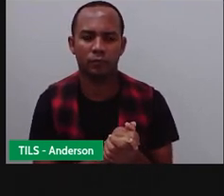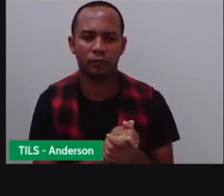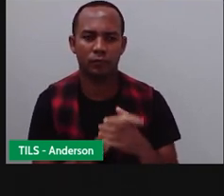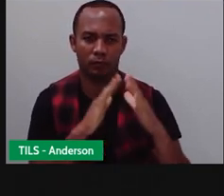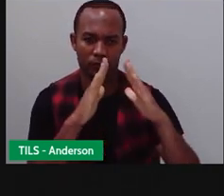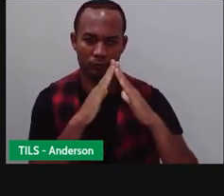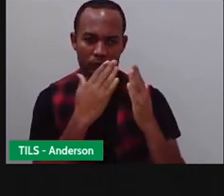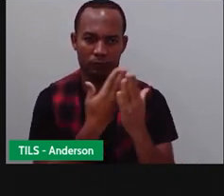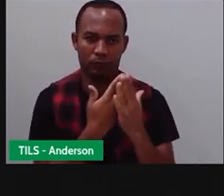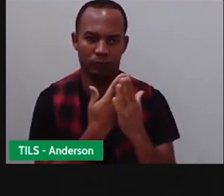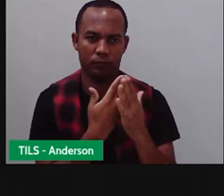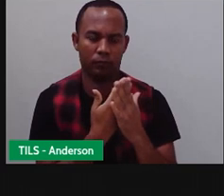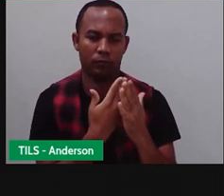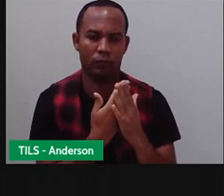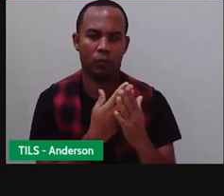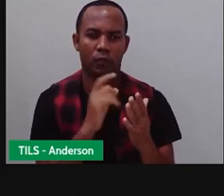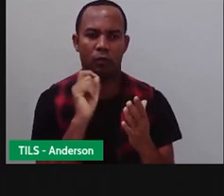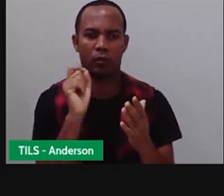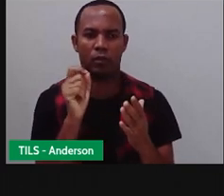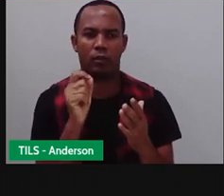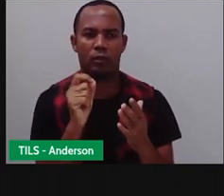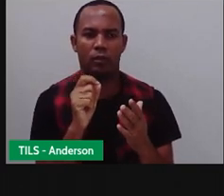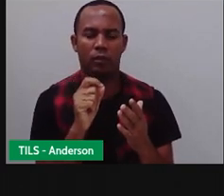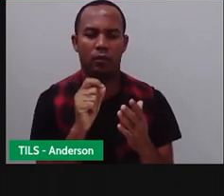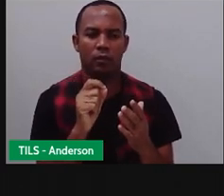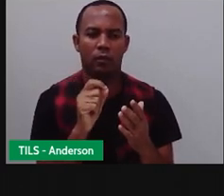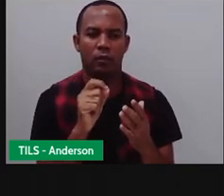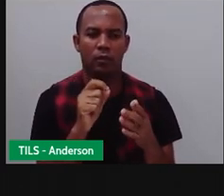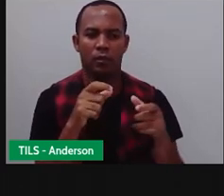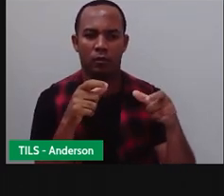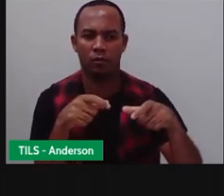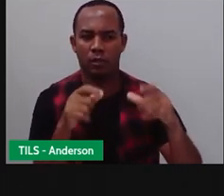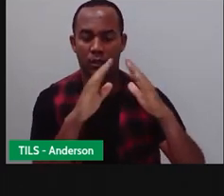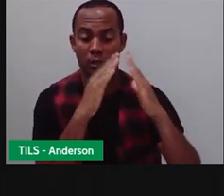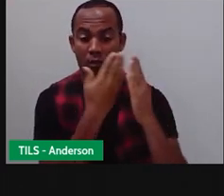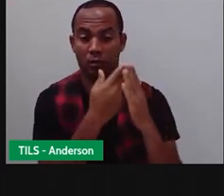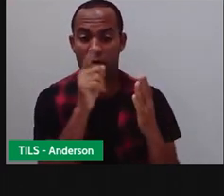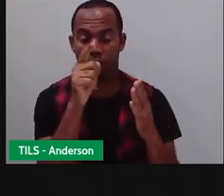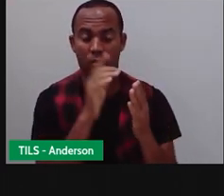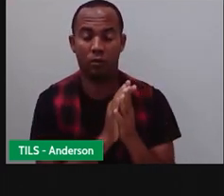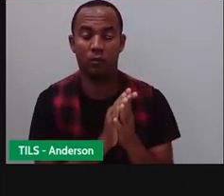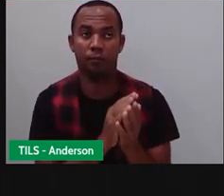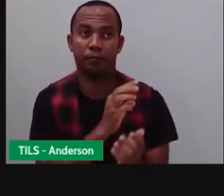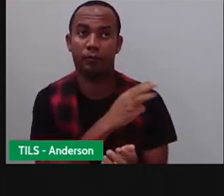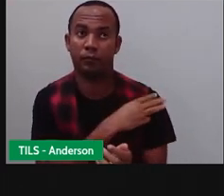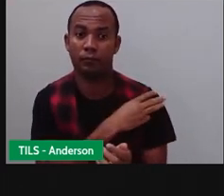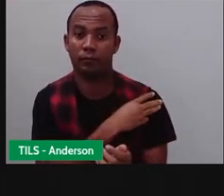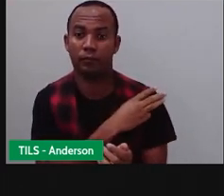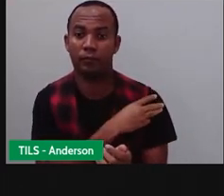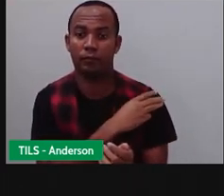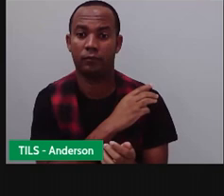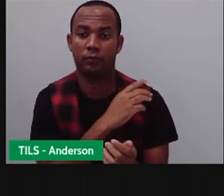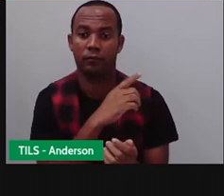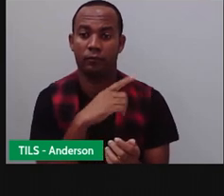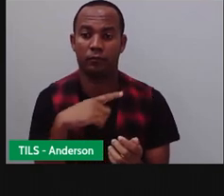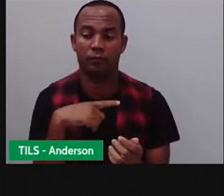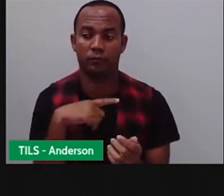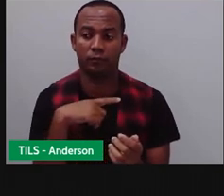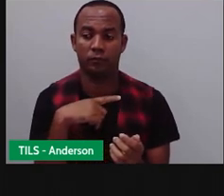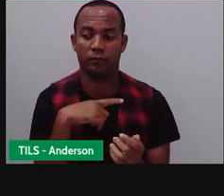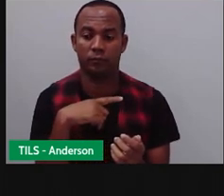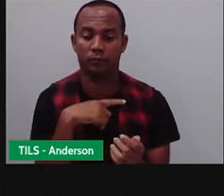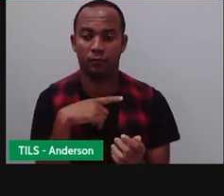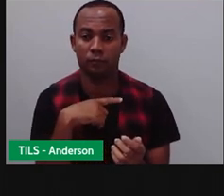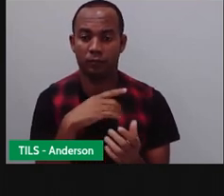escola, né? Deixa eu ver, Francisco Martins, né? No terceiro ano, eu nem sei se a